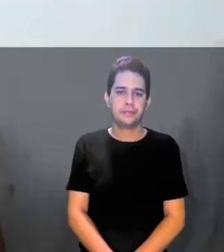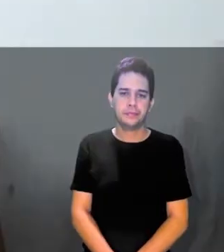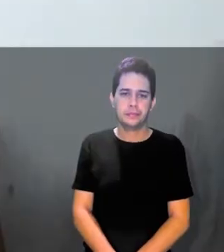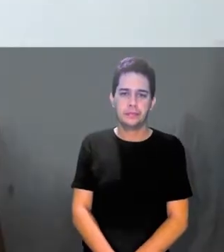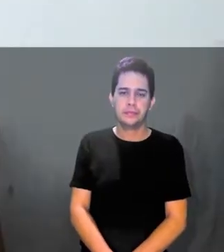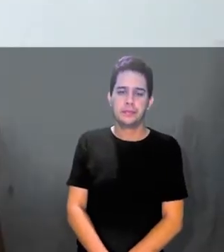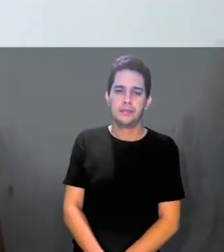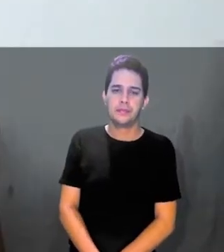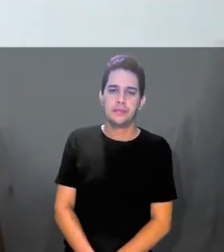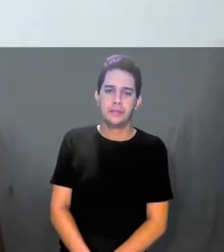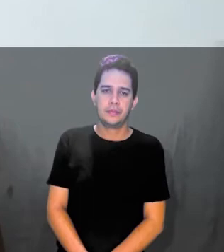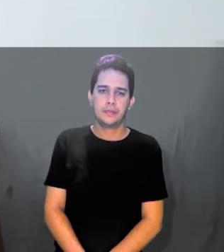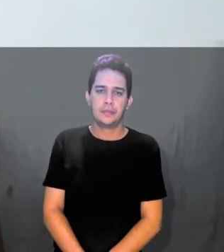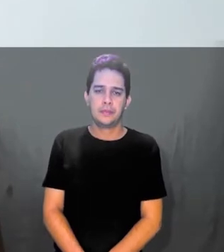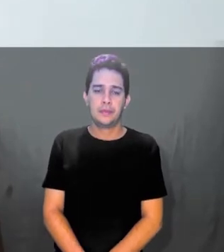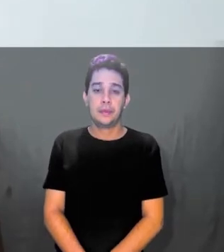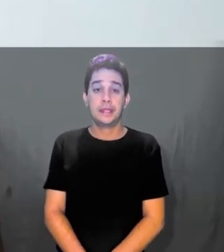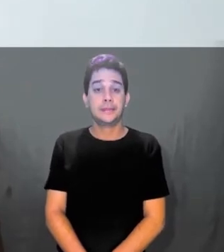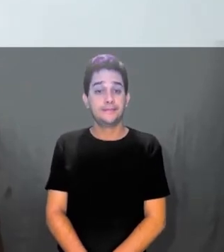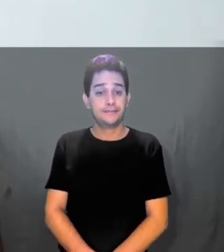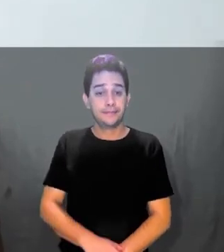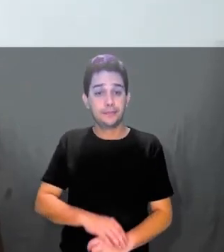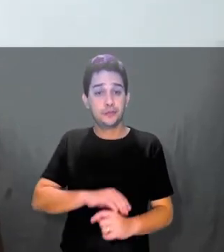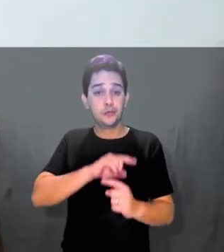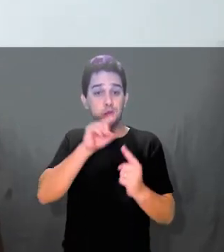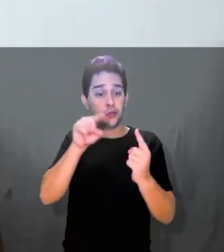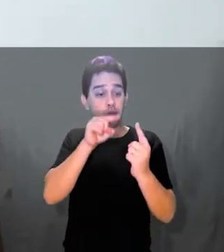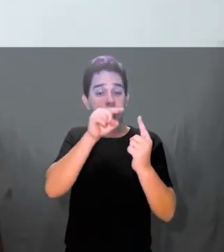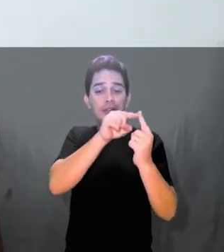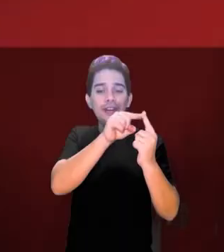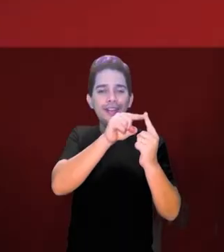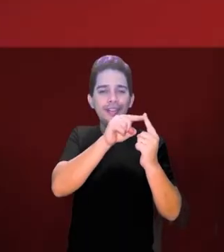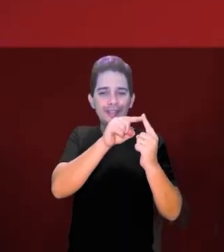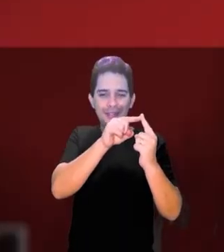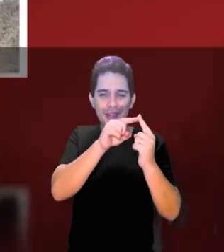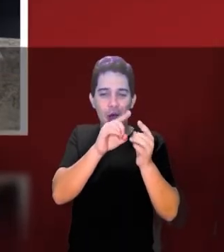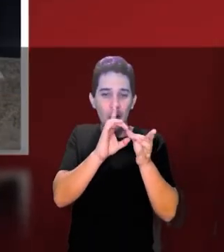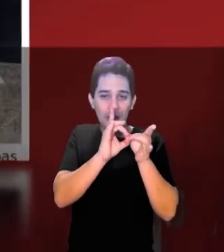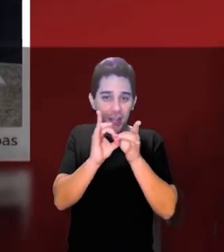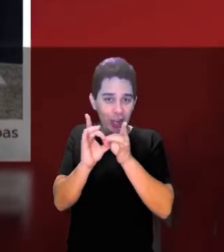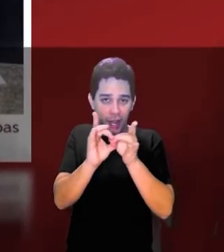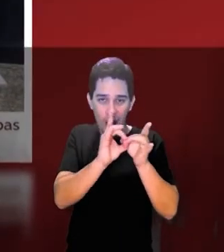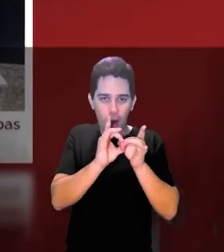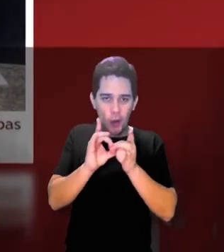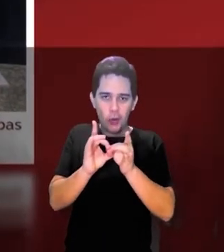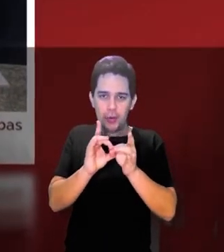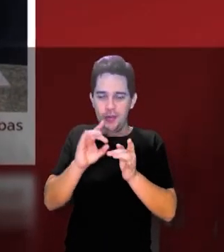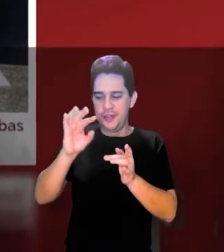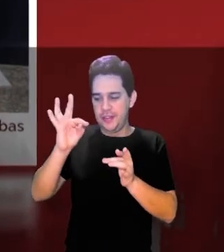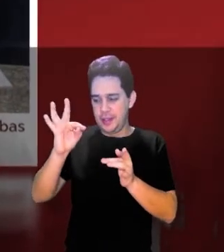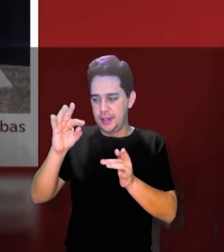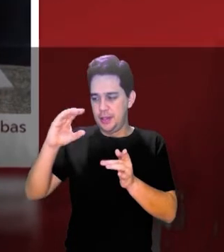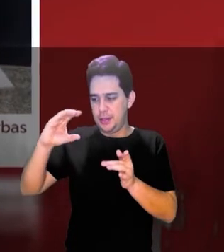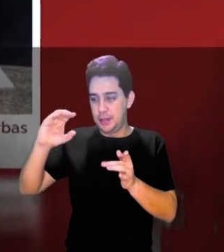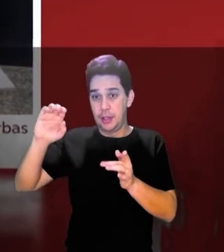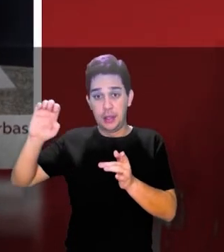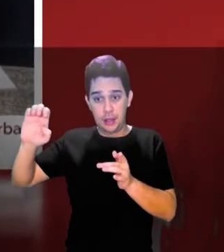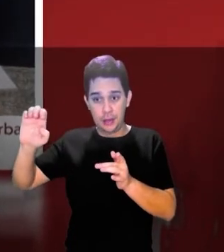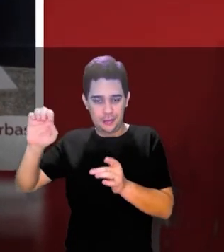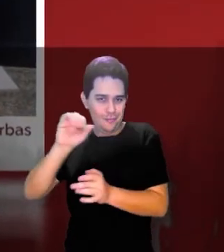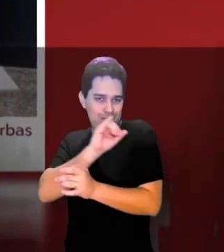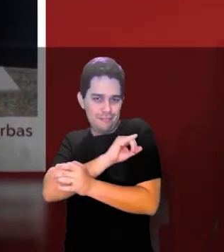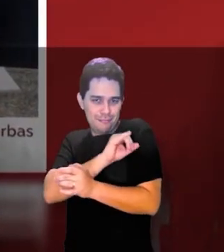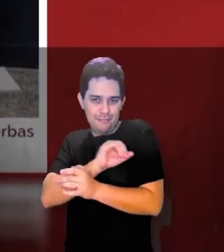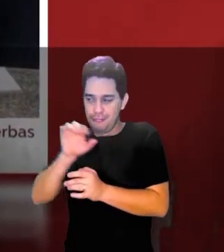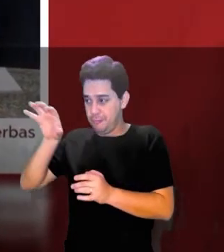O objetivo do convênio firmado com o Tribunal de Contas é justamente facilitar o trabalho